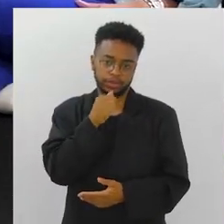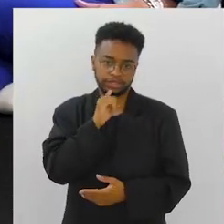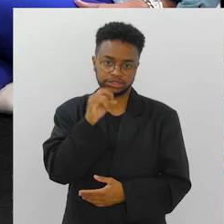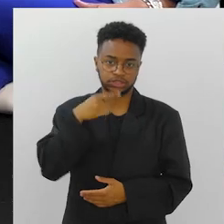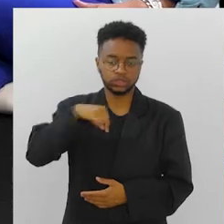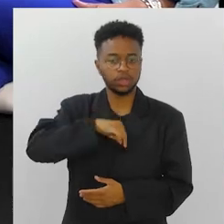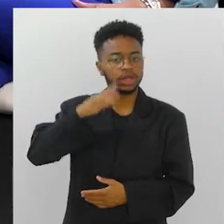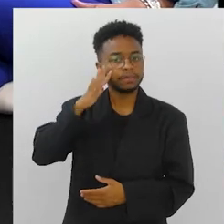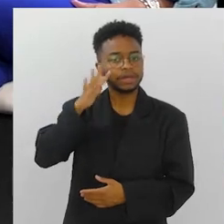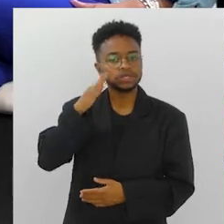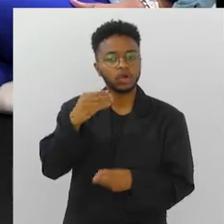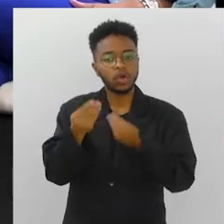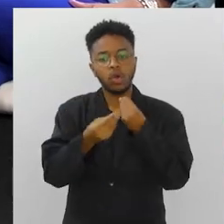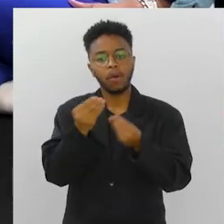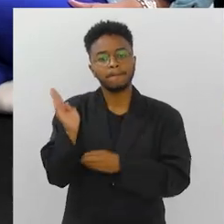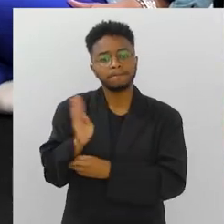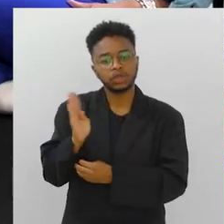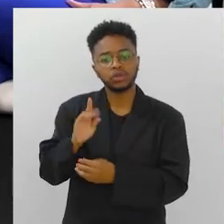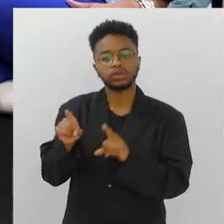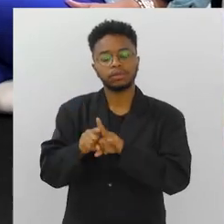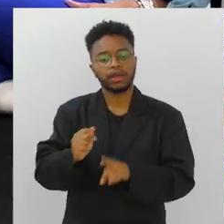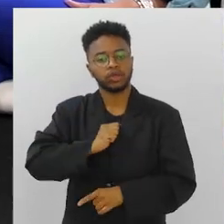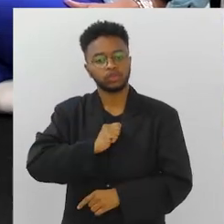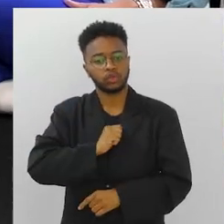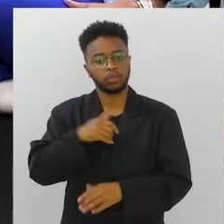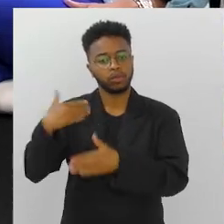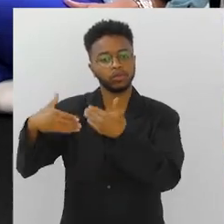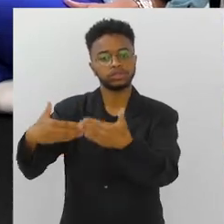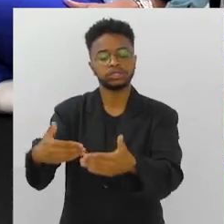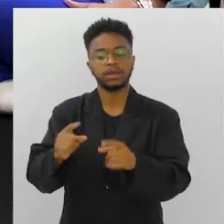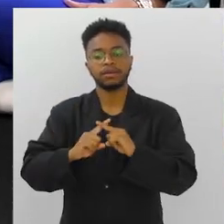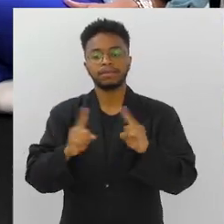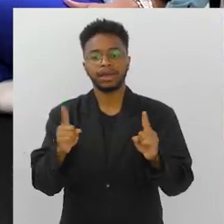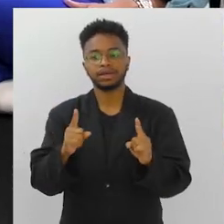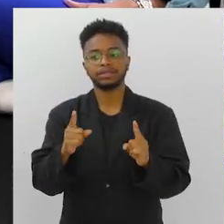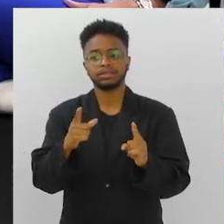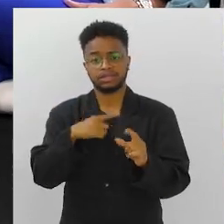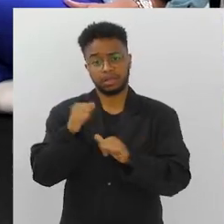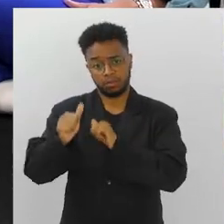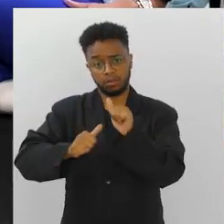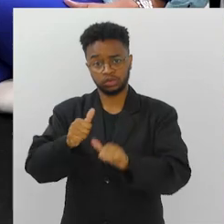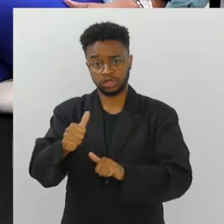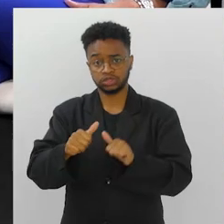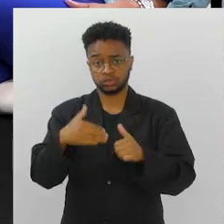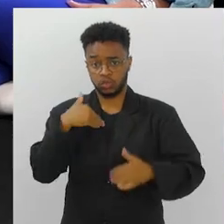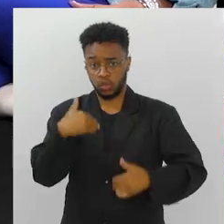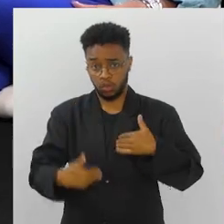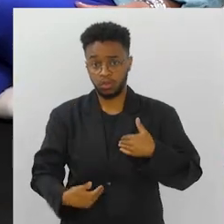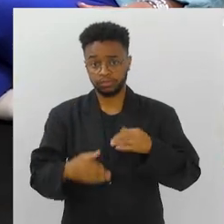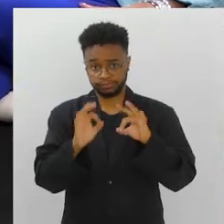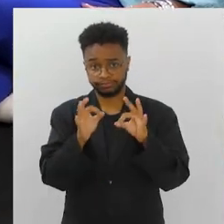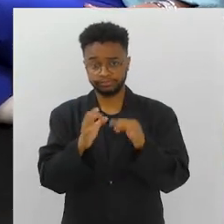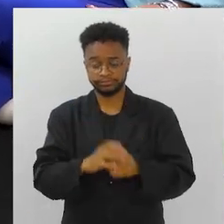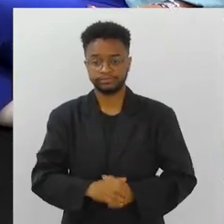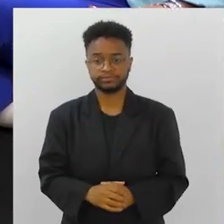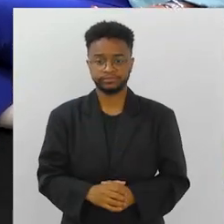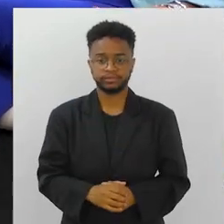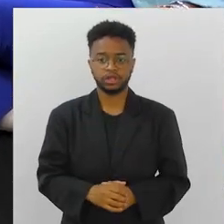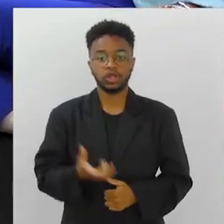muito, se a for pensar de uma forma biológica, antropológica, a gente vai ter modificação no corpo daqui a pouco.